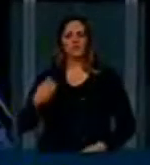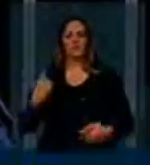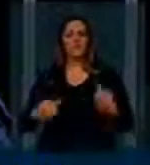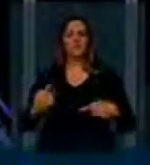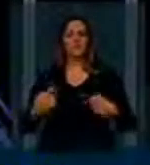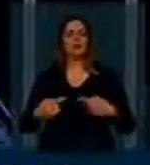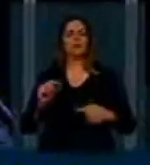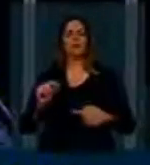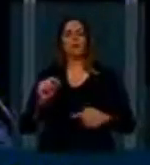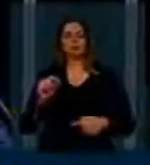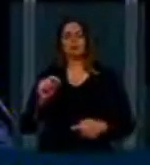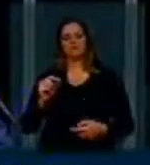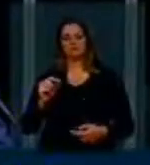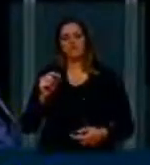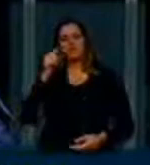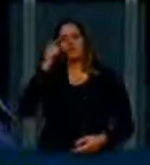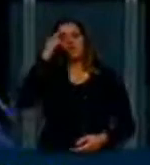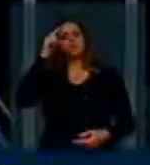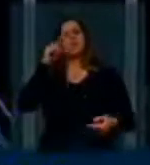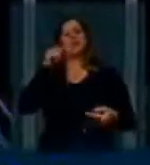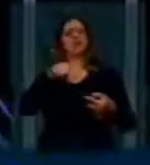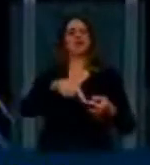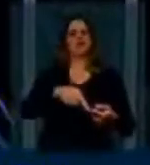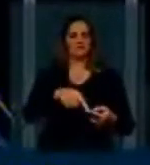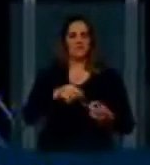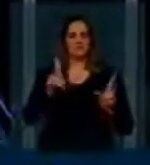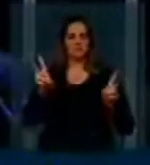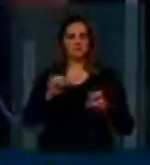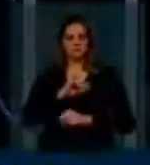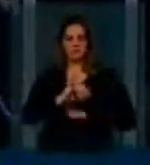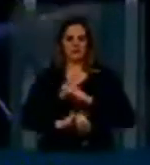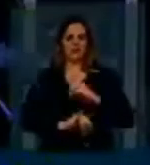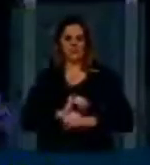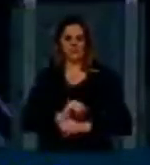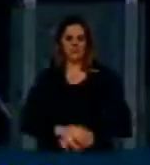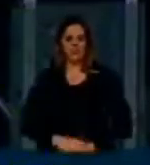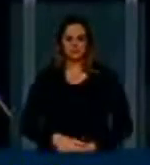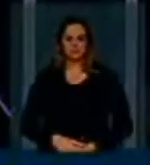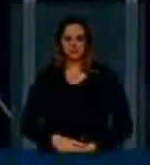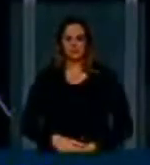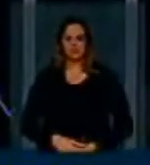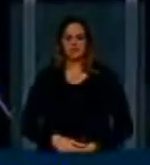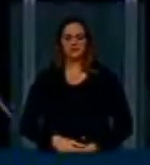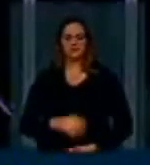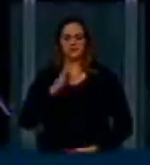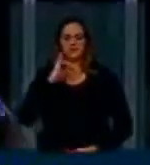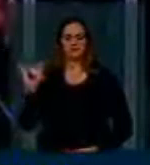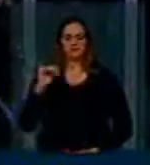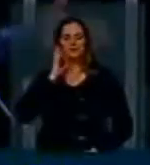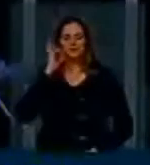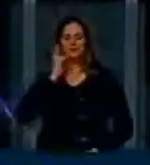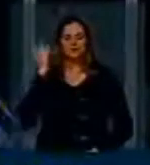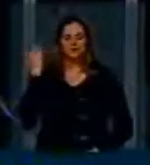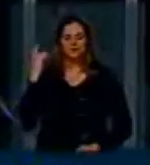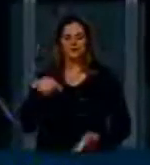ideológico sobre a internet. Me dirijo aqui ao deputado que fez o